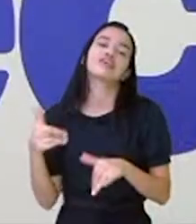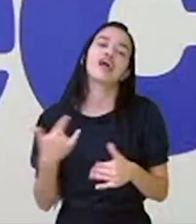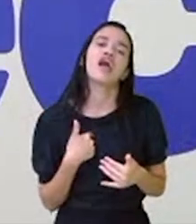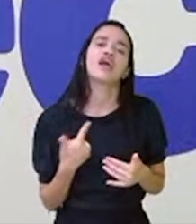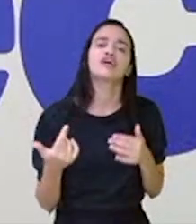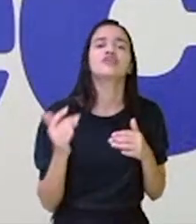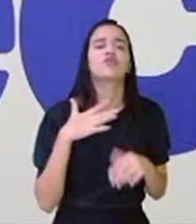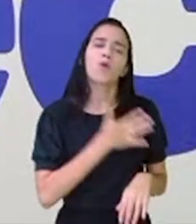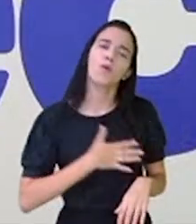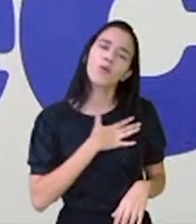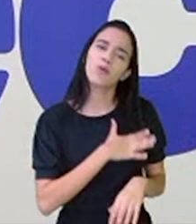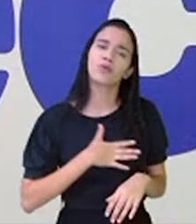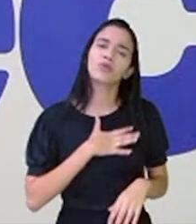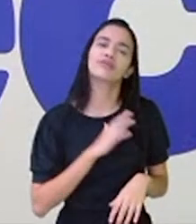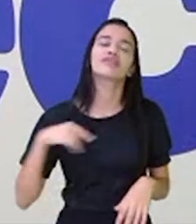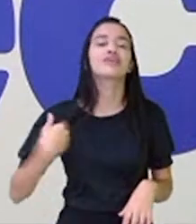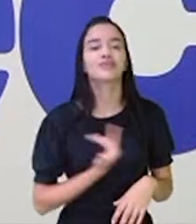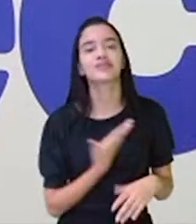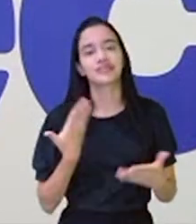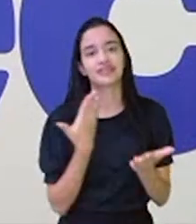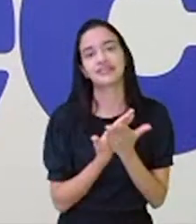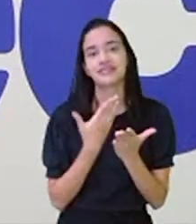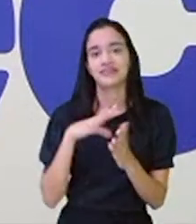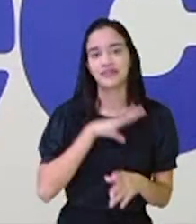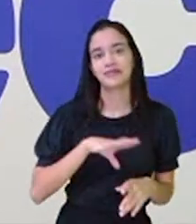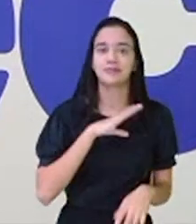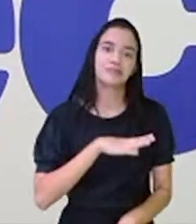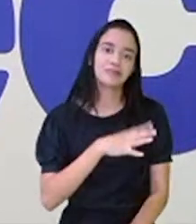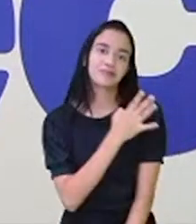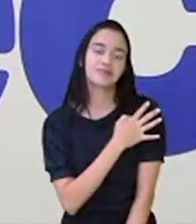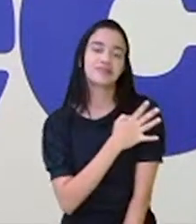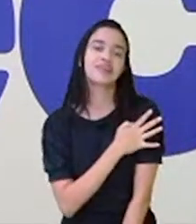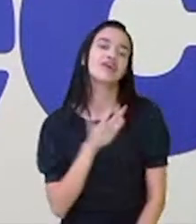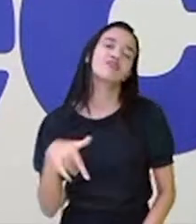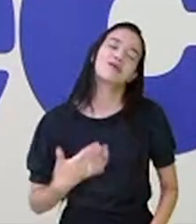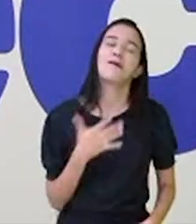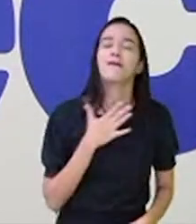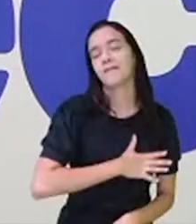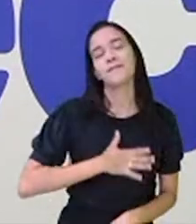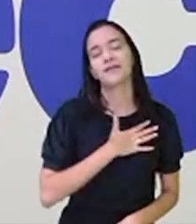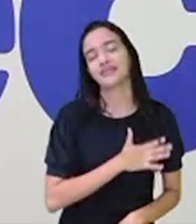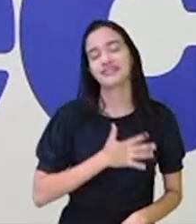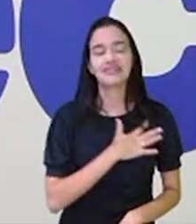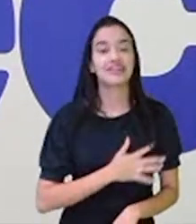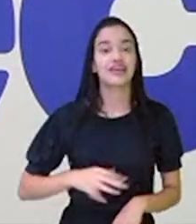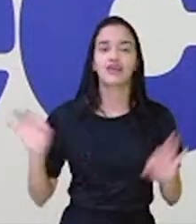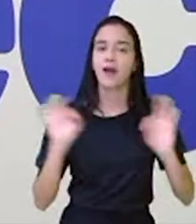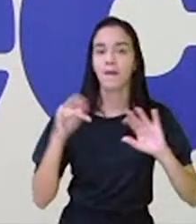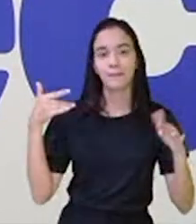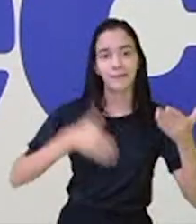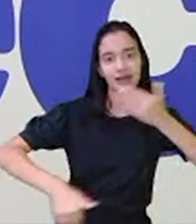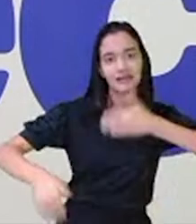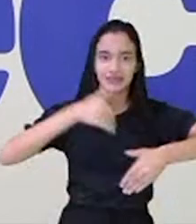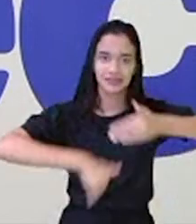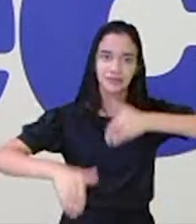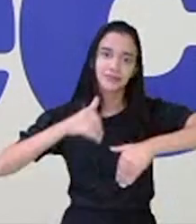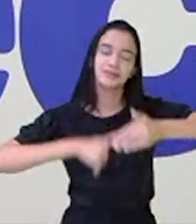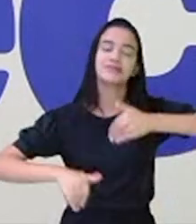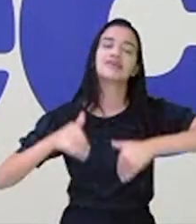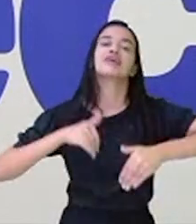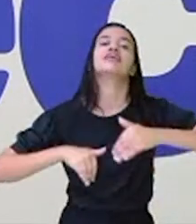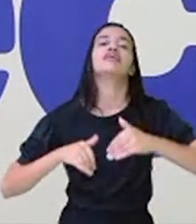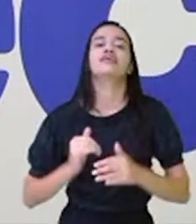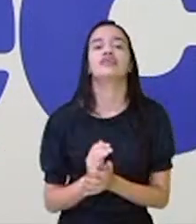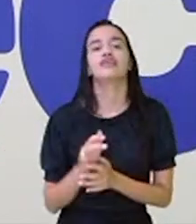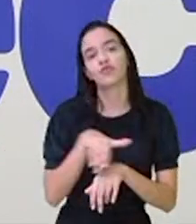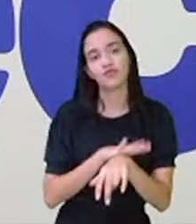Espero que tenha gostado aí da nossa aula de língua portuguesa do quarto ano. Ah, foi um prazer. Adorei aqui participar e a gente discutiu um pouquinho sobre